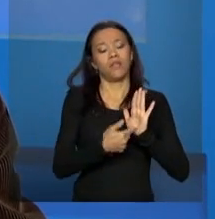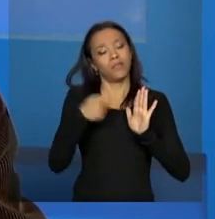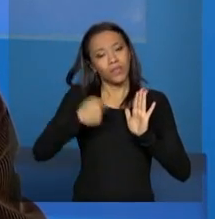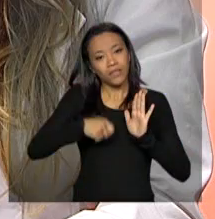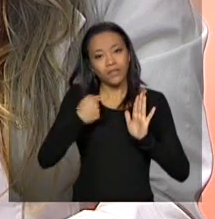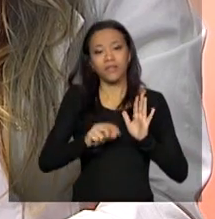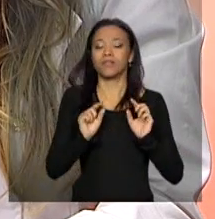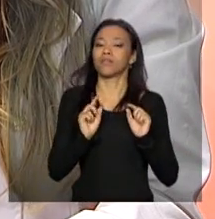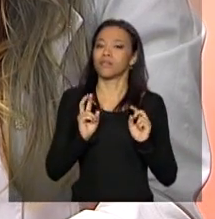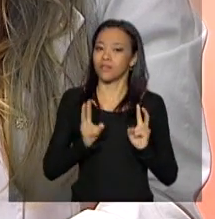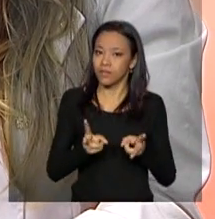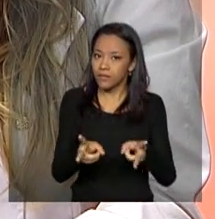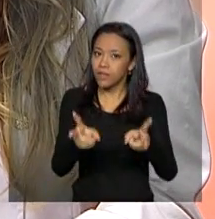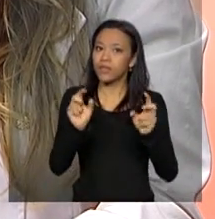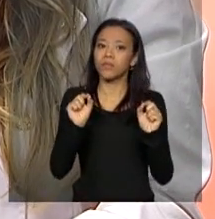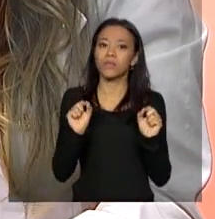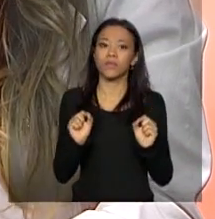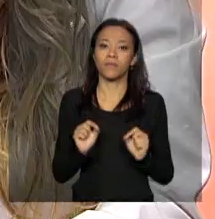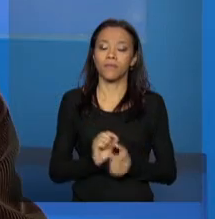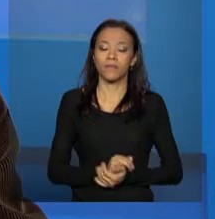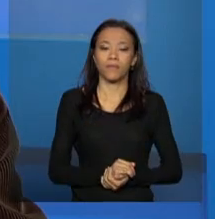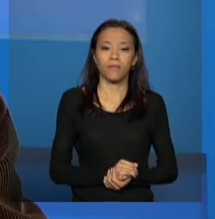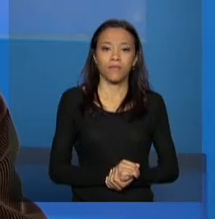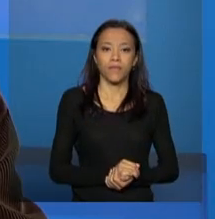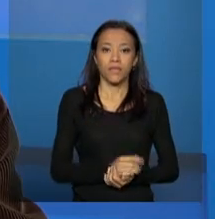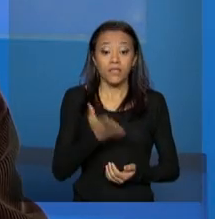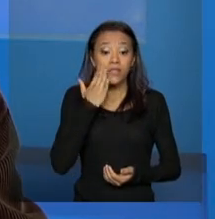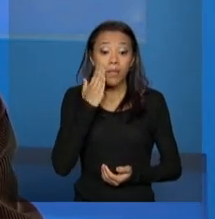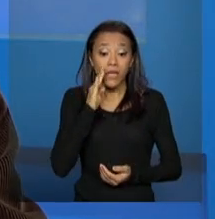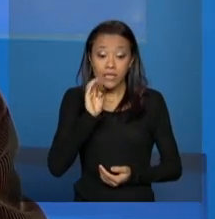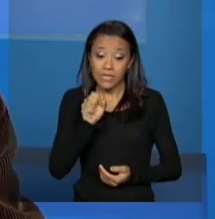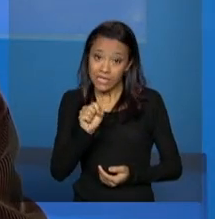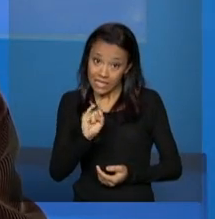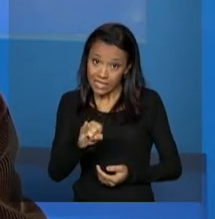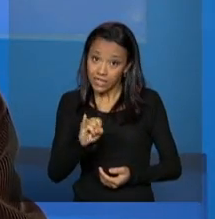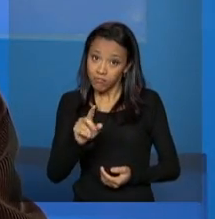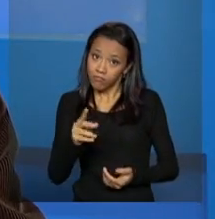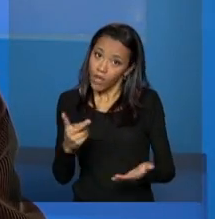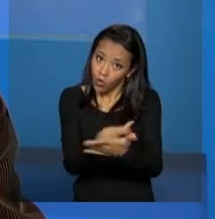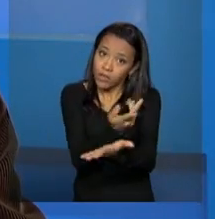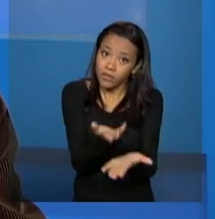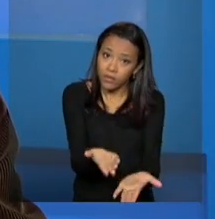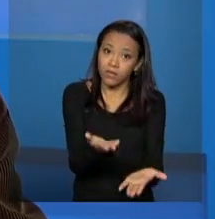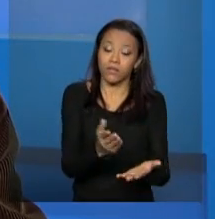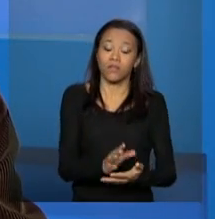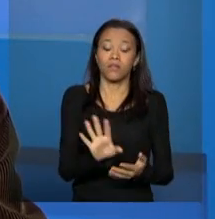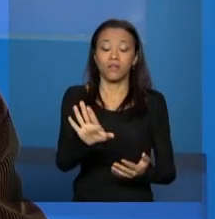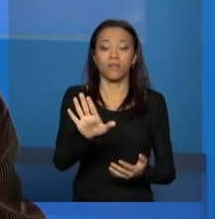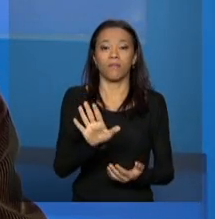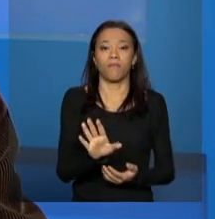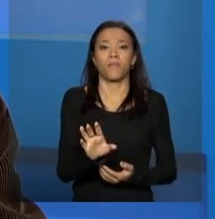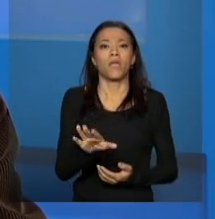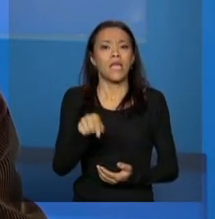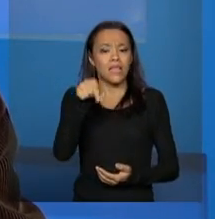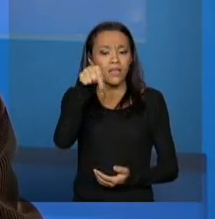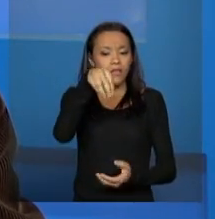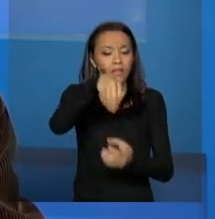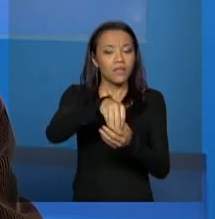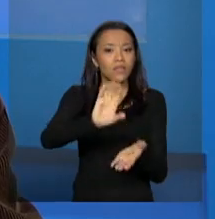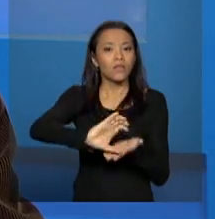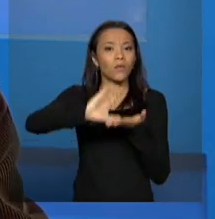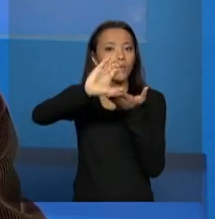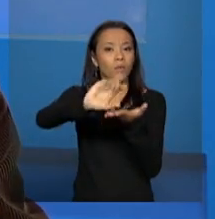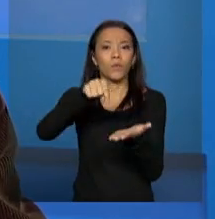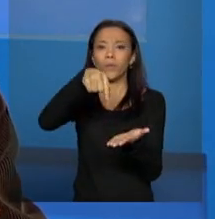efetivamente trabalhar e executar o seu papel. E, para isso, na verdade, nesse conselho, ele não